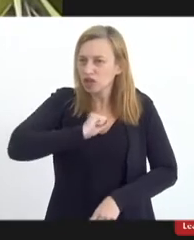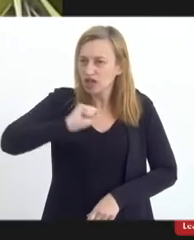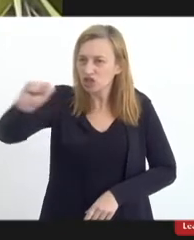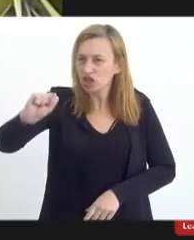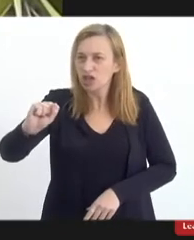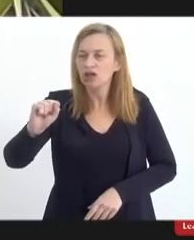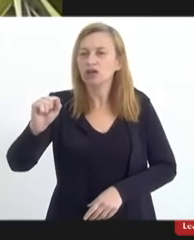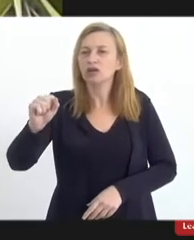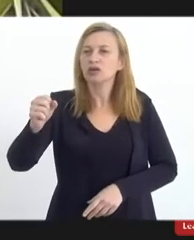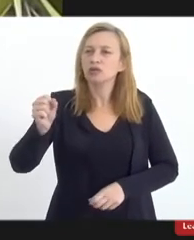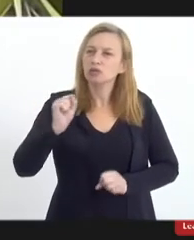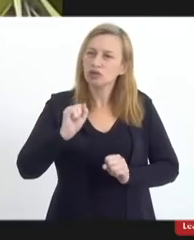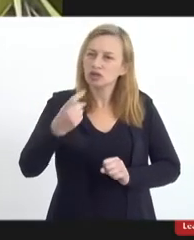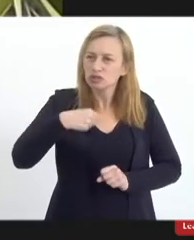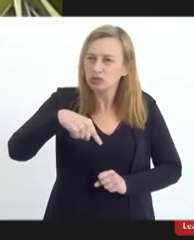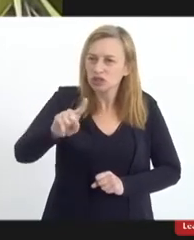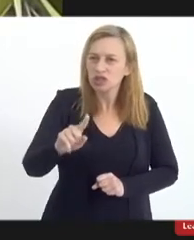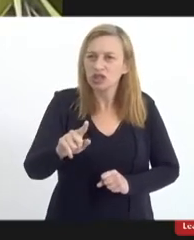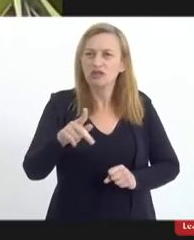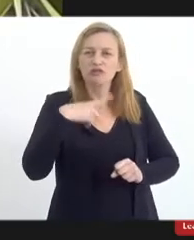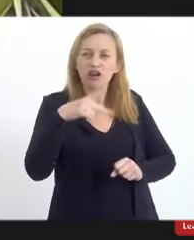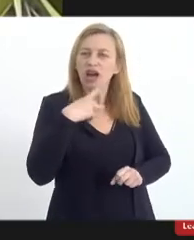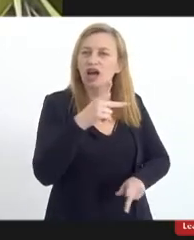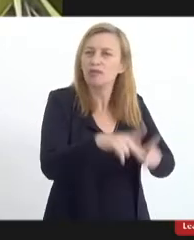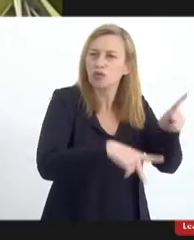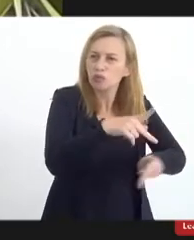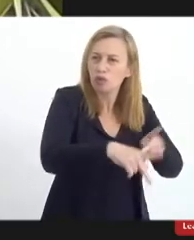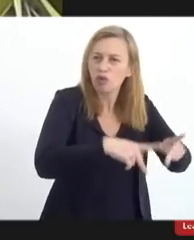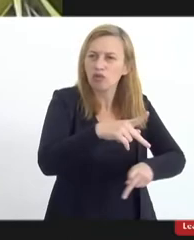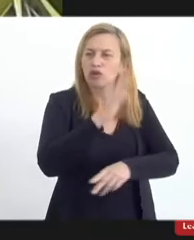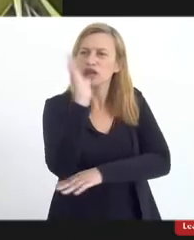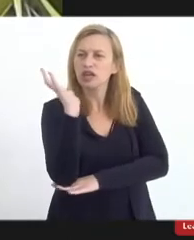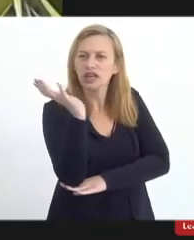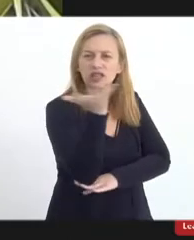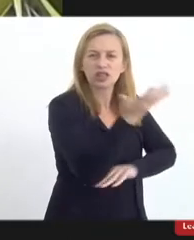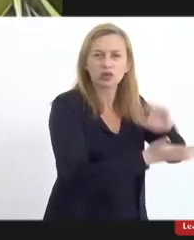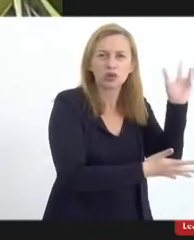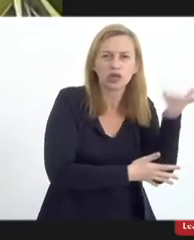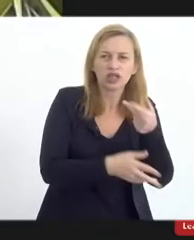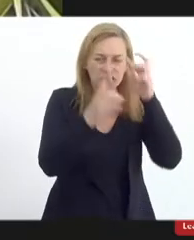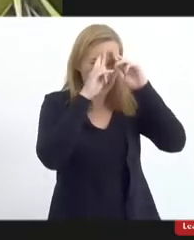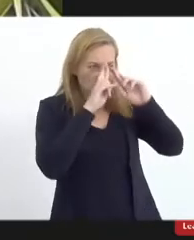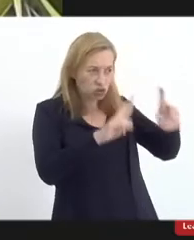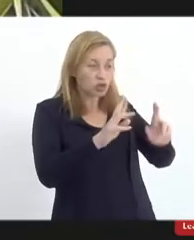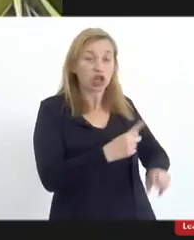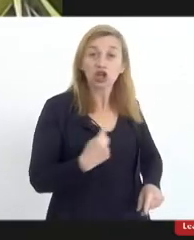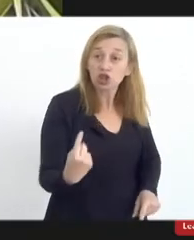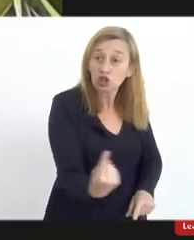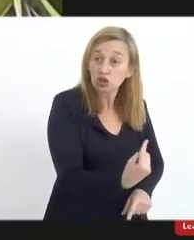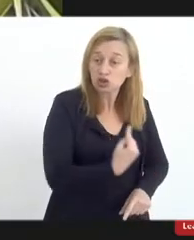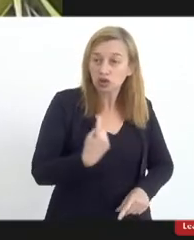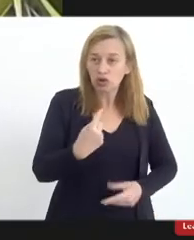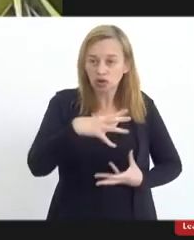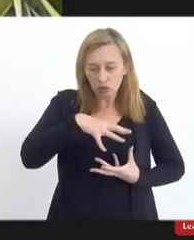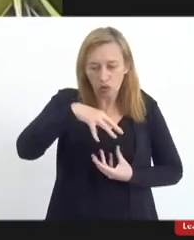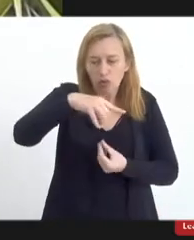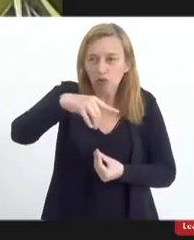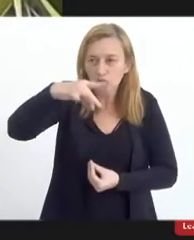podemos falar para o nosso povo que a natureza merece respeito e nós, como espírita,